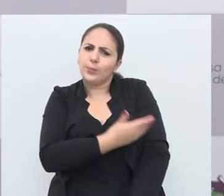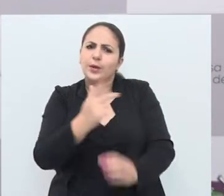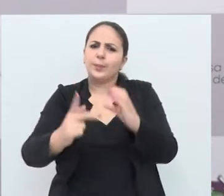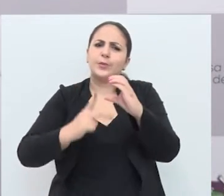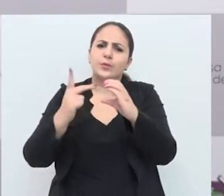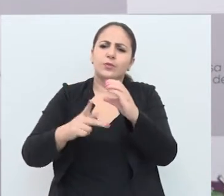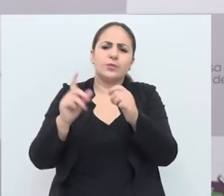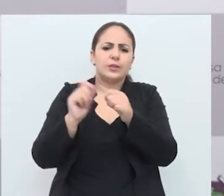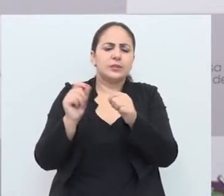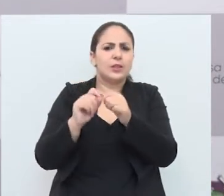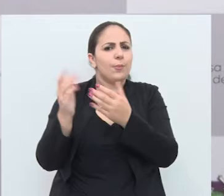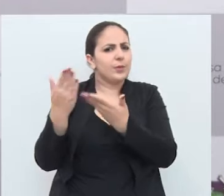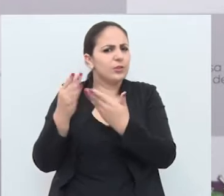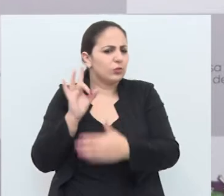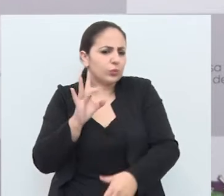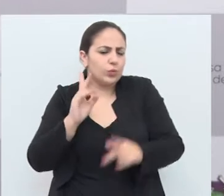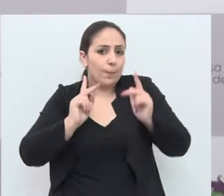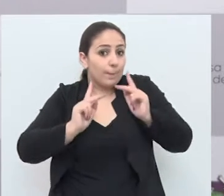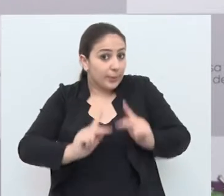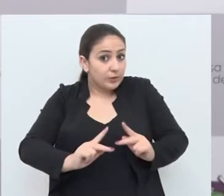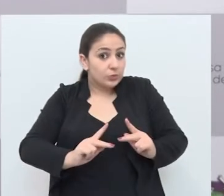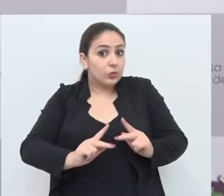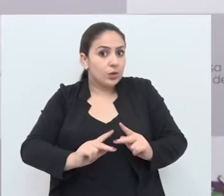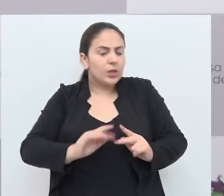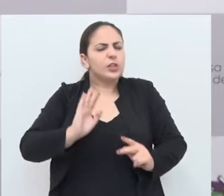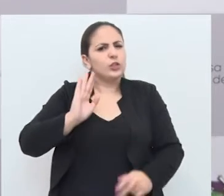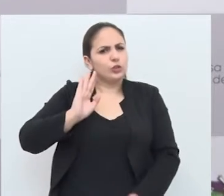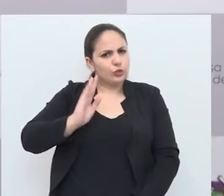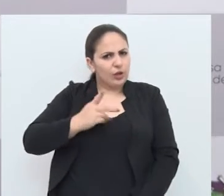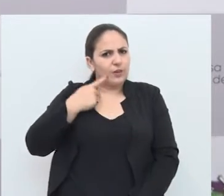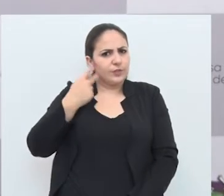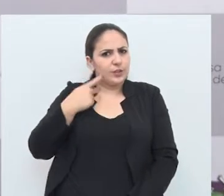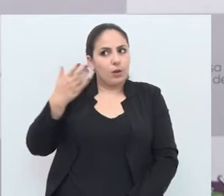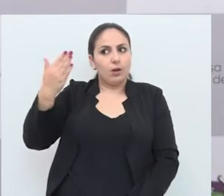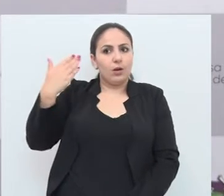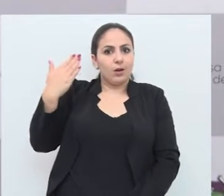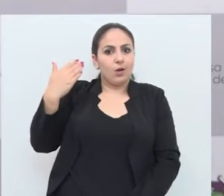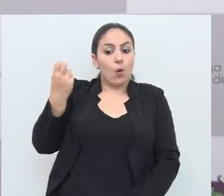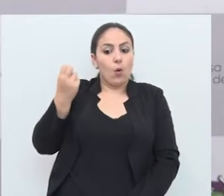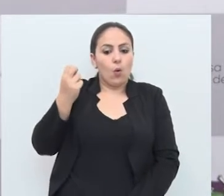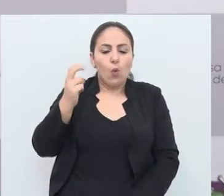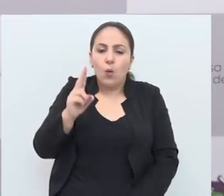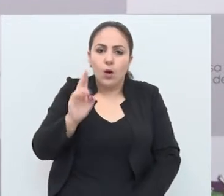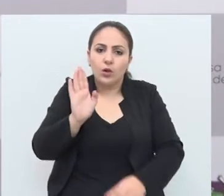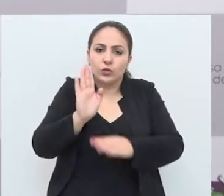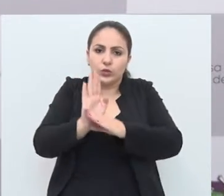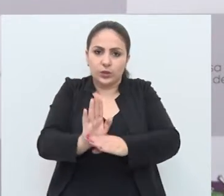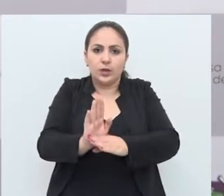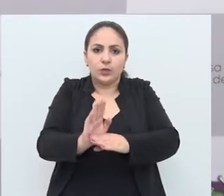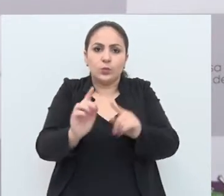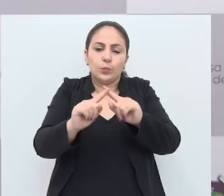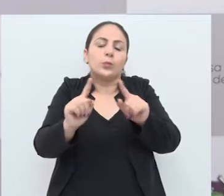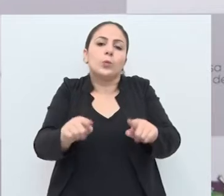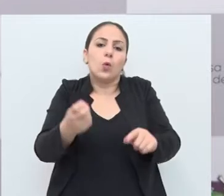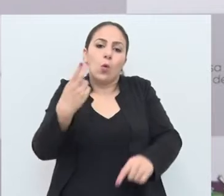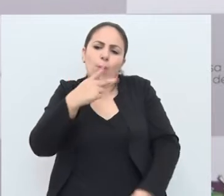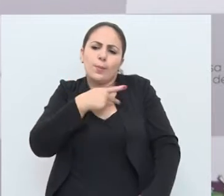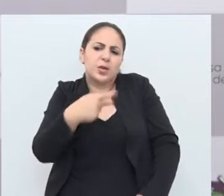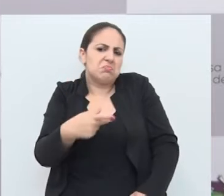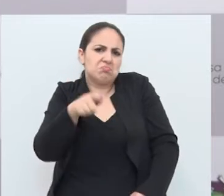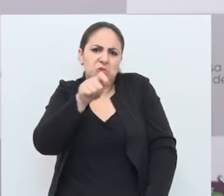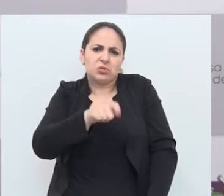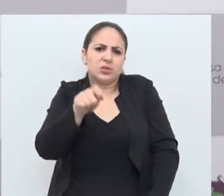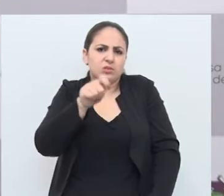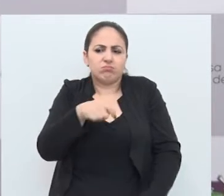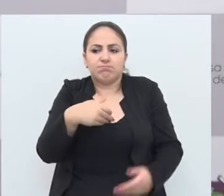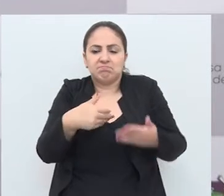prestar homenagem. Estão somente a pessoas que ou foram vereadores, ou exerceram algum cargo público, ou foram presidentes